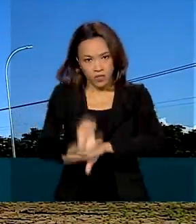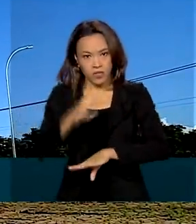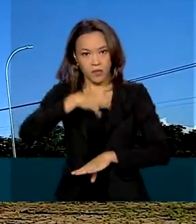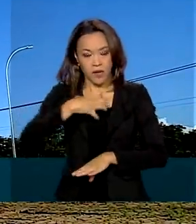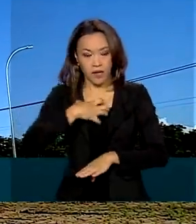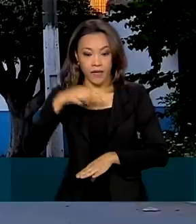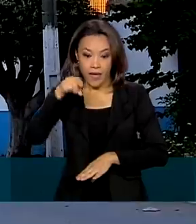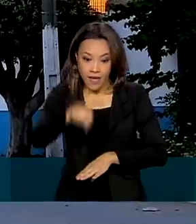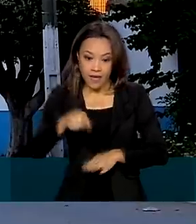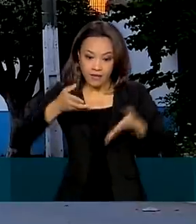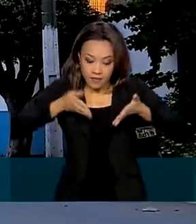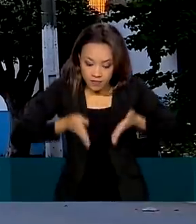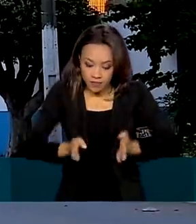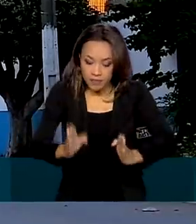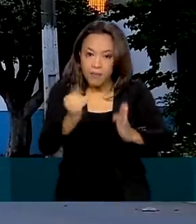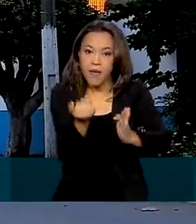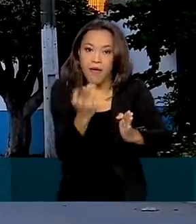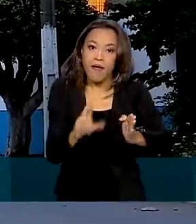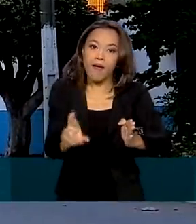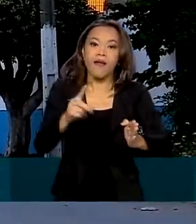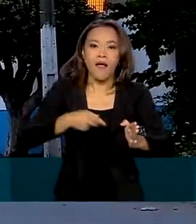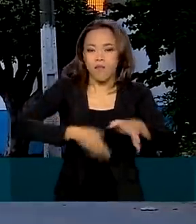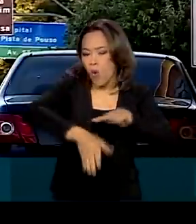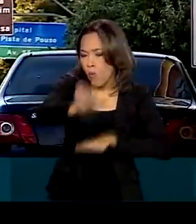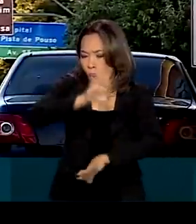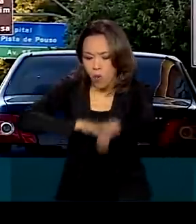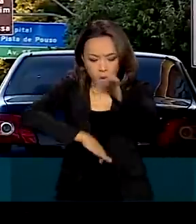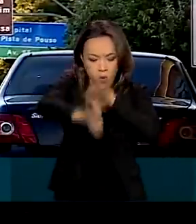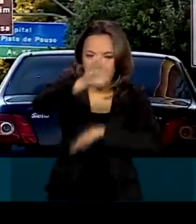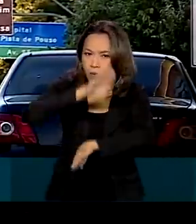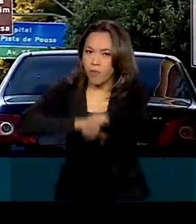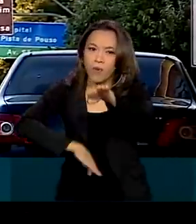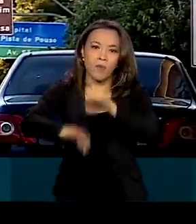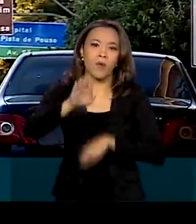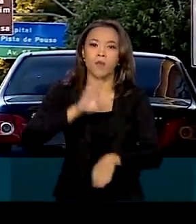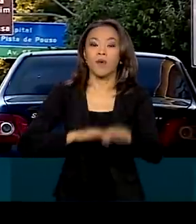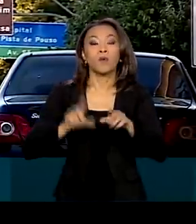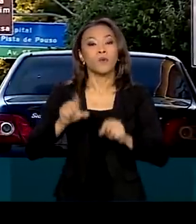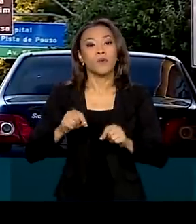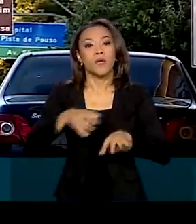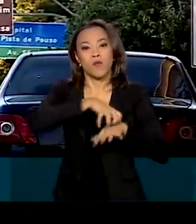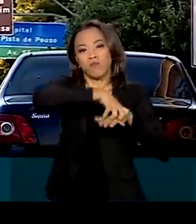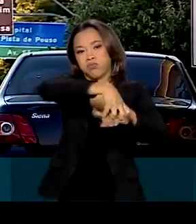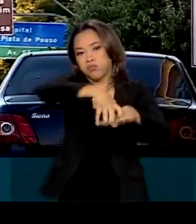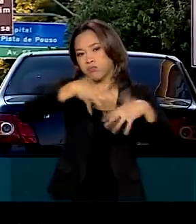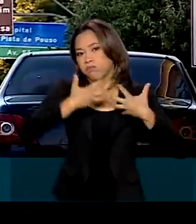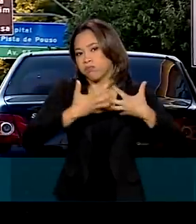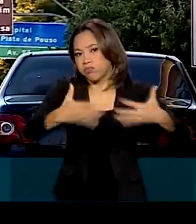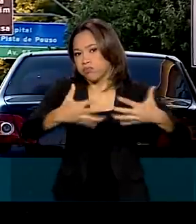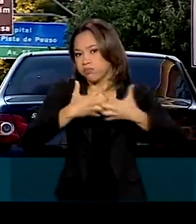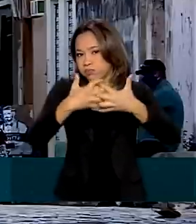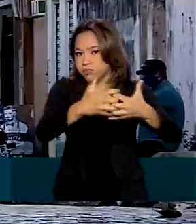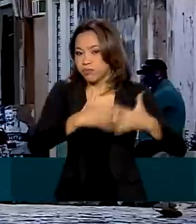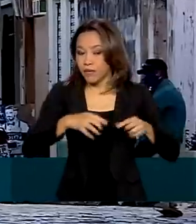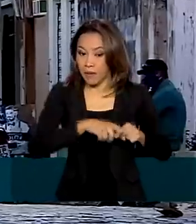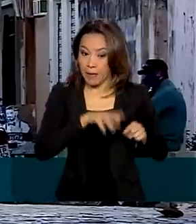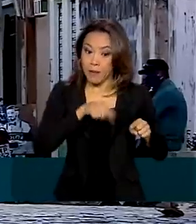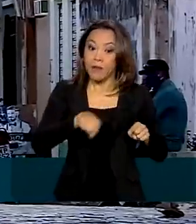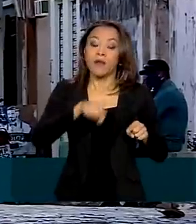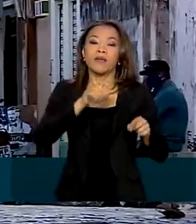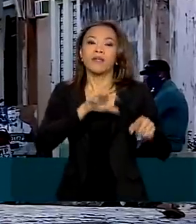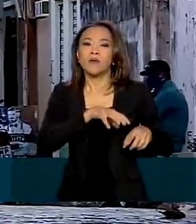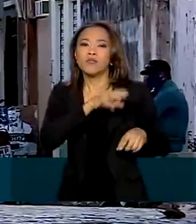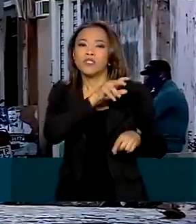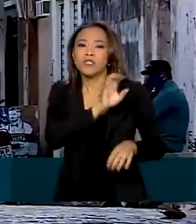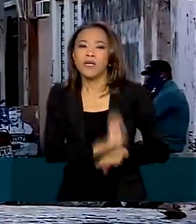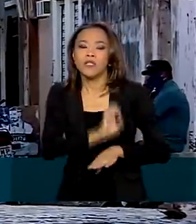rodovia, que se transforma agora em um corredor logístico para o escoamento de grãos da região conhecida como Matopiba, que abrange os estados